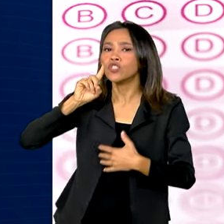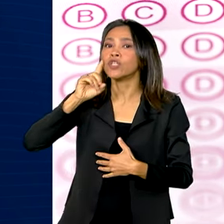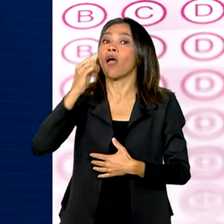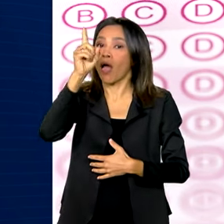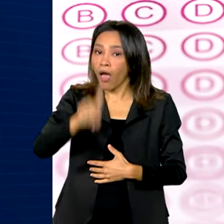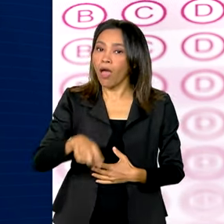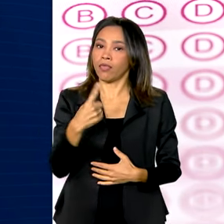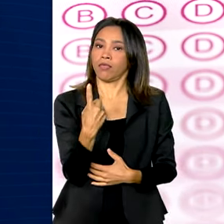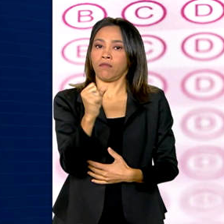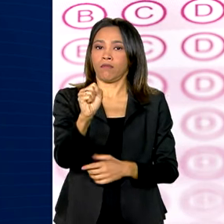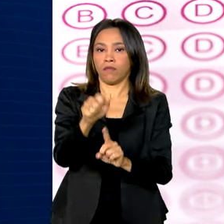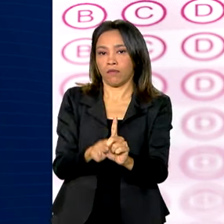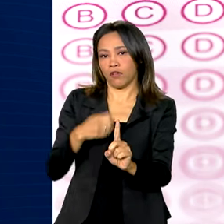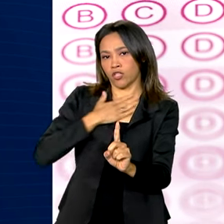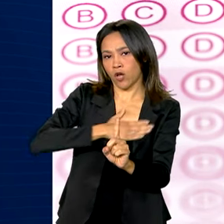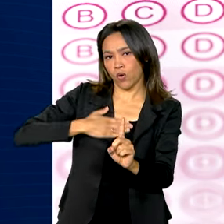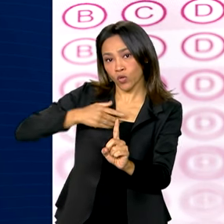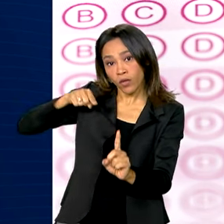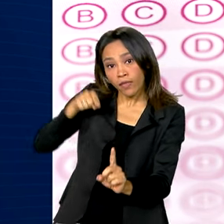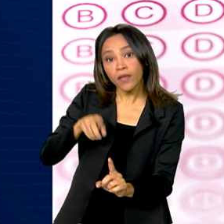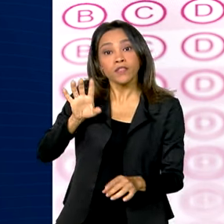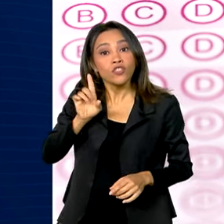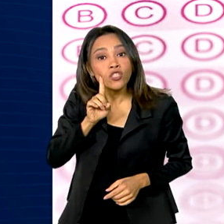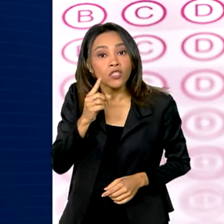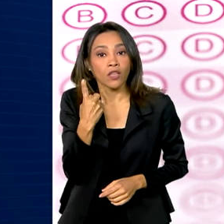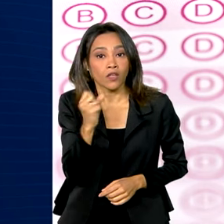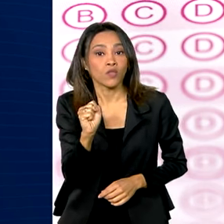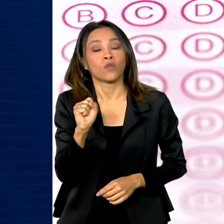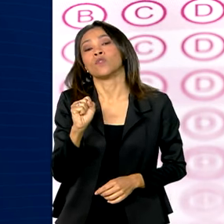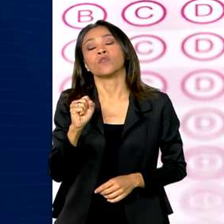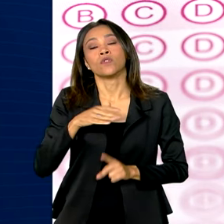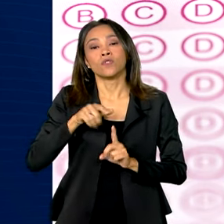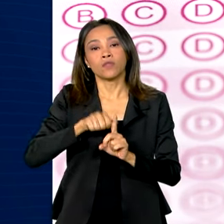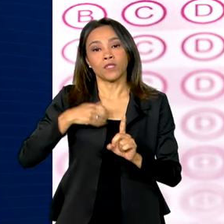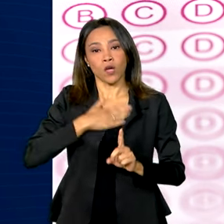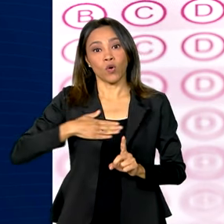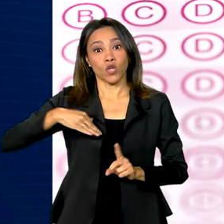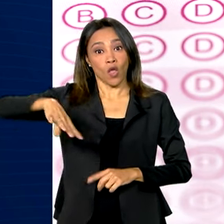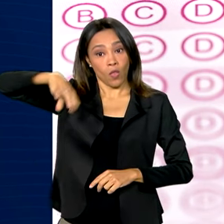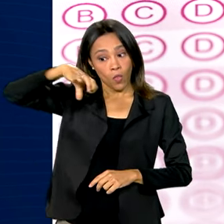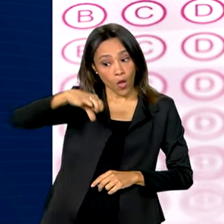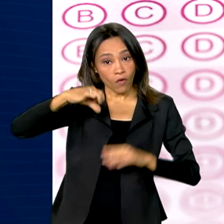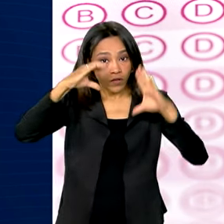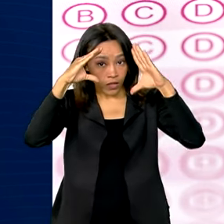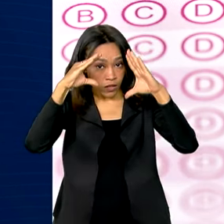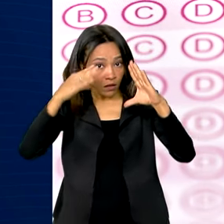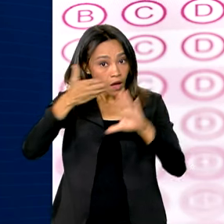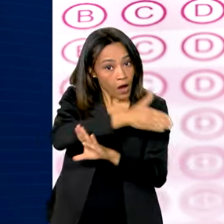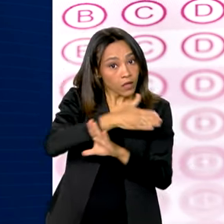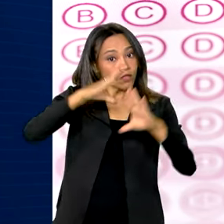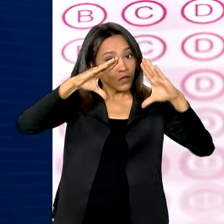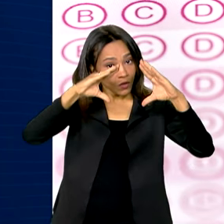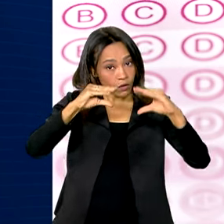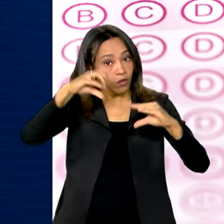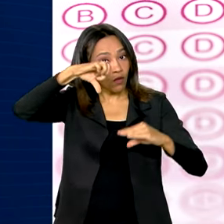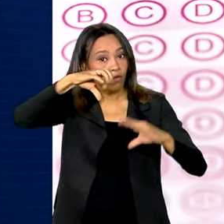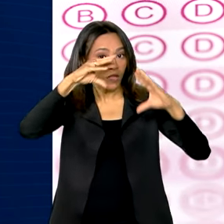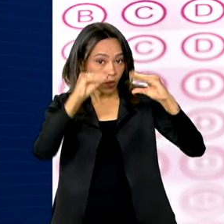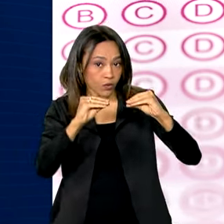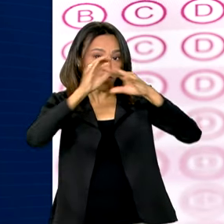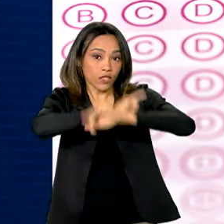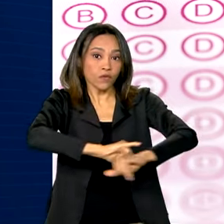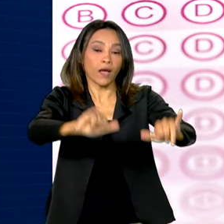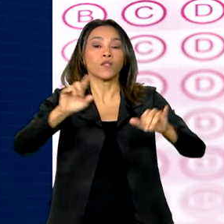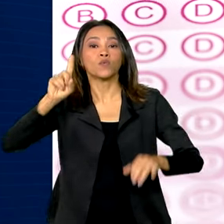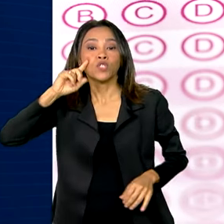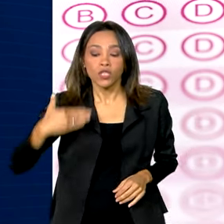18 de agosto. Nesse mesmo dia, a partir das 9 da noite, serão disponibilizados os cadernos de prova. No dia 20 de